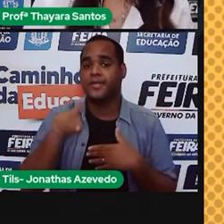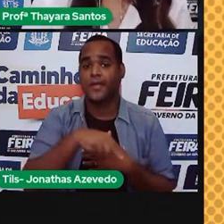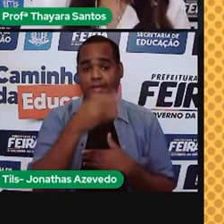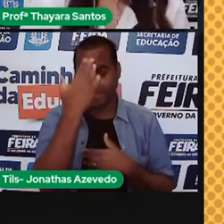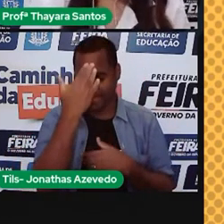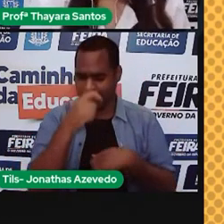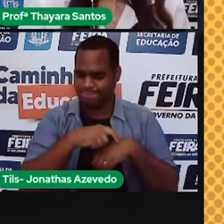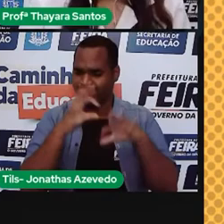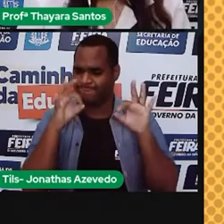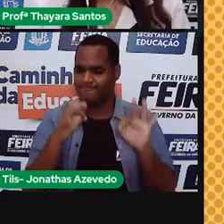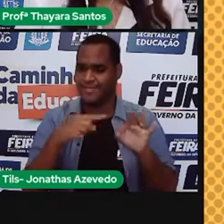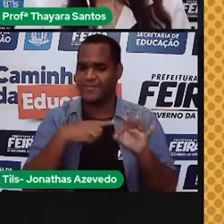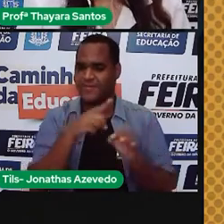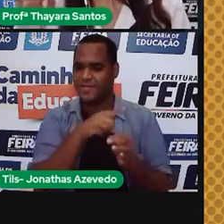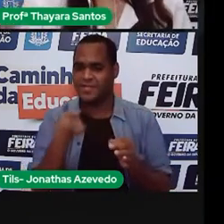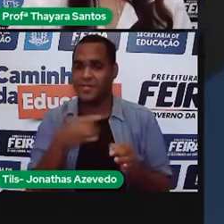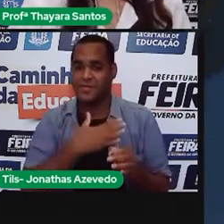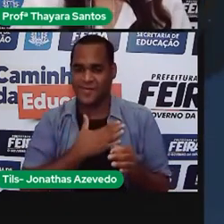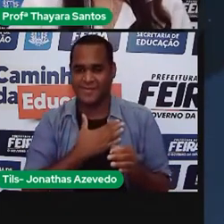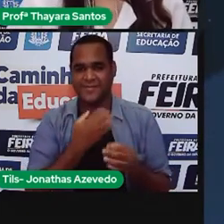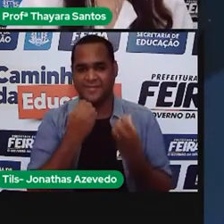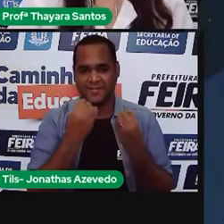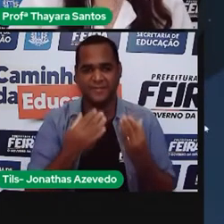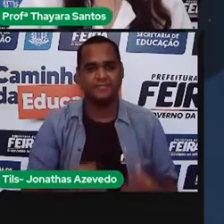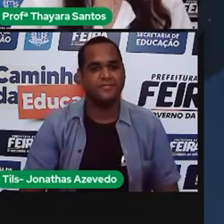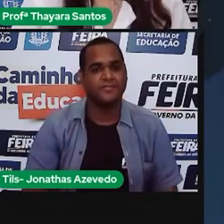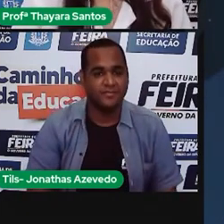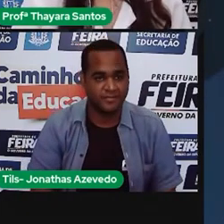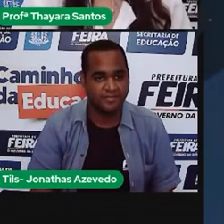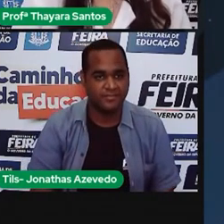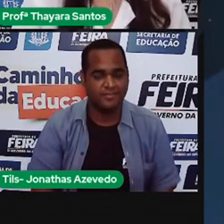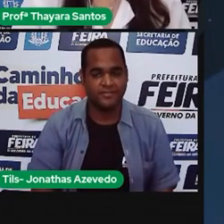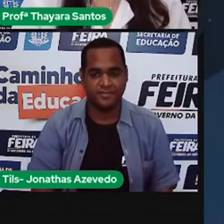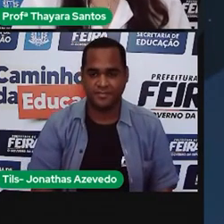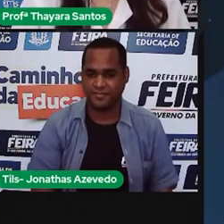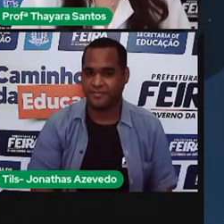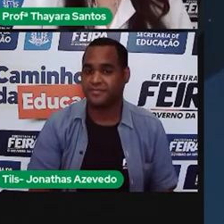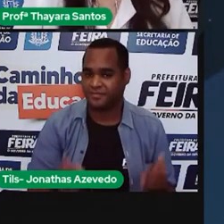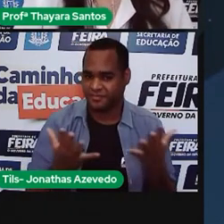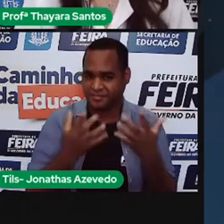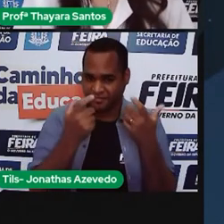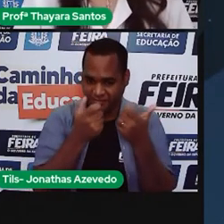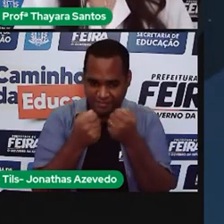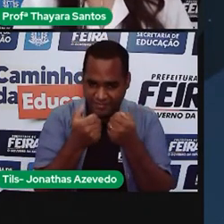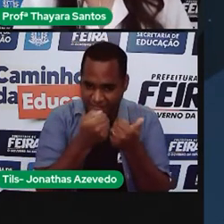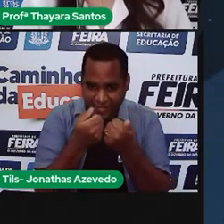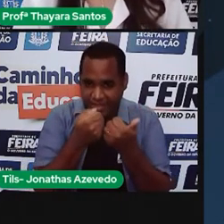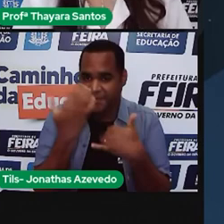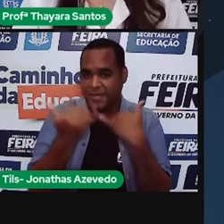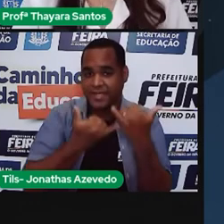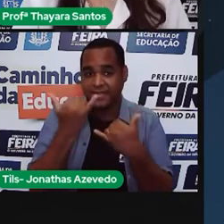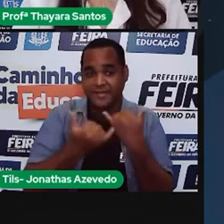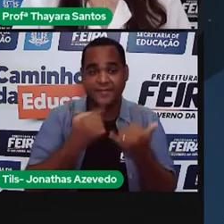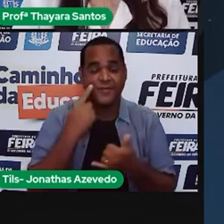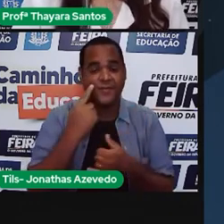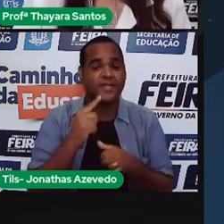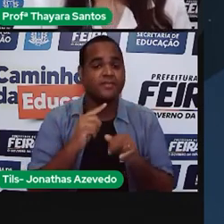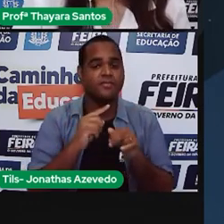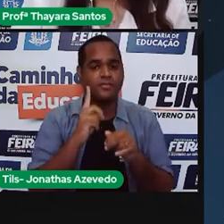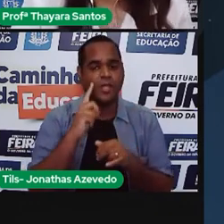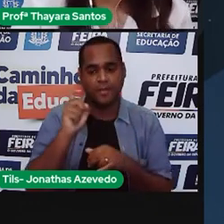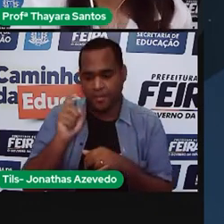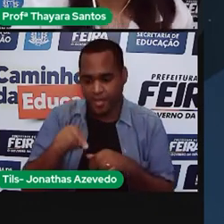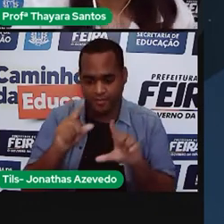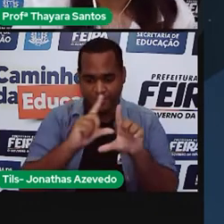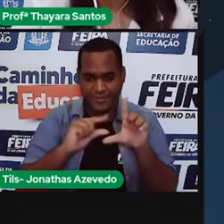vocês mais gostam aí do outro lado. E para isso, eu preparei um joguinho para vocês. Vocês vão clicar